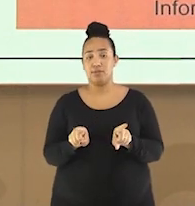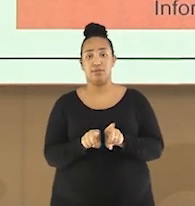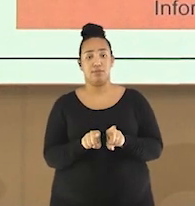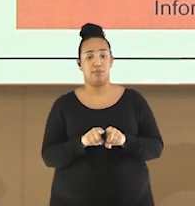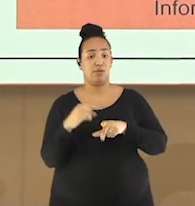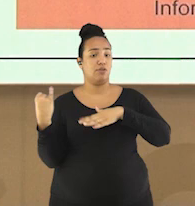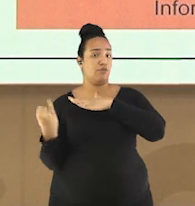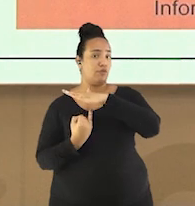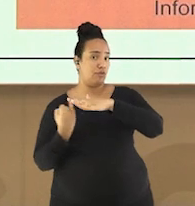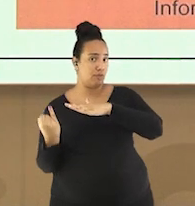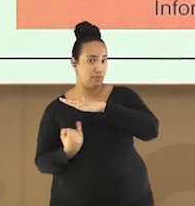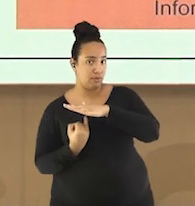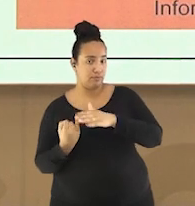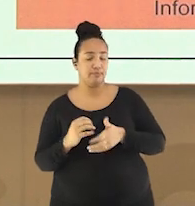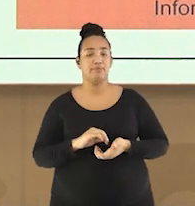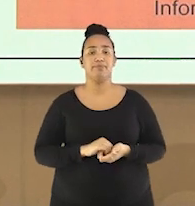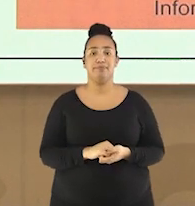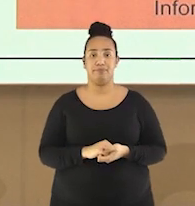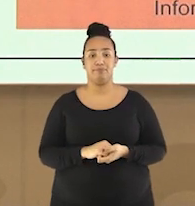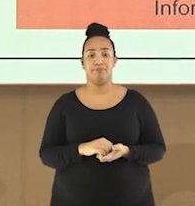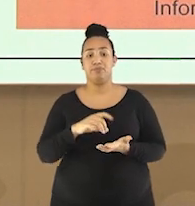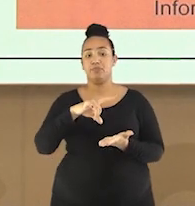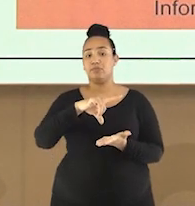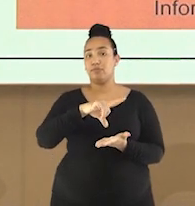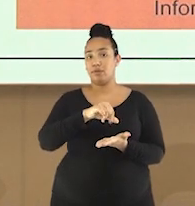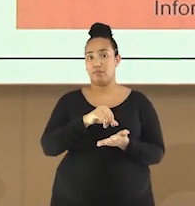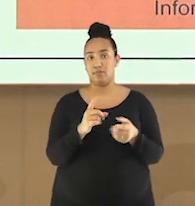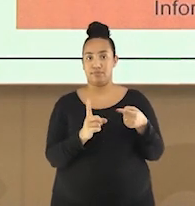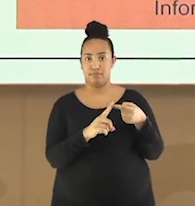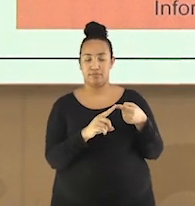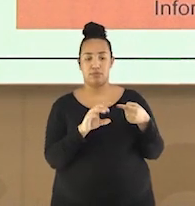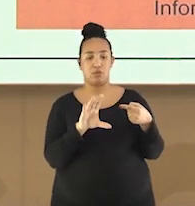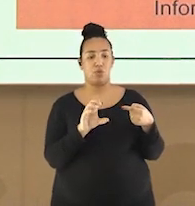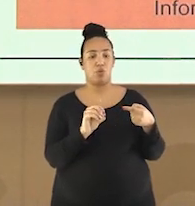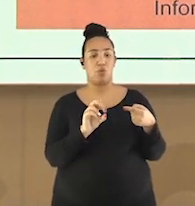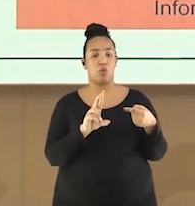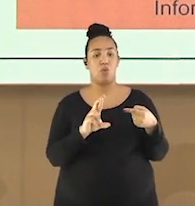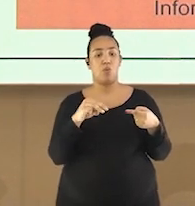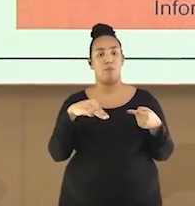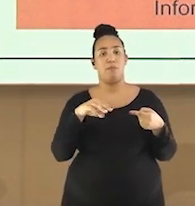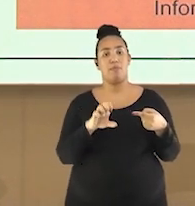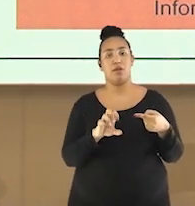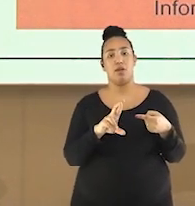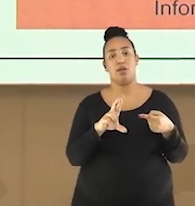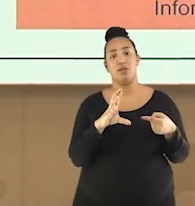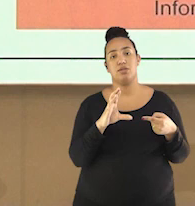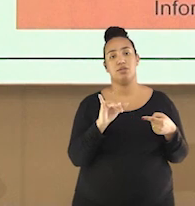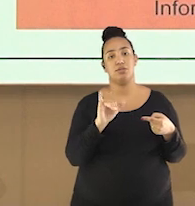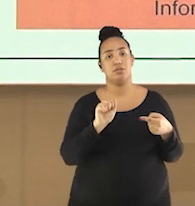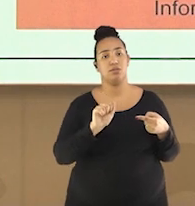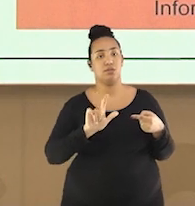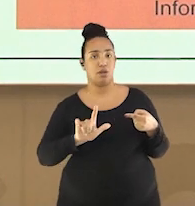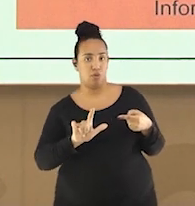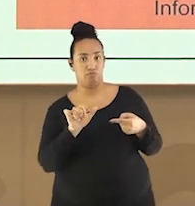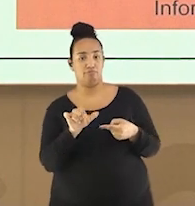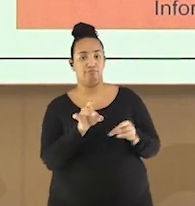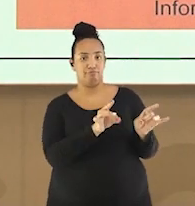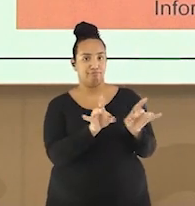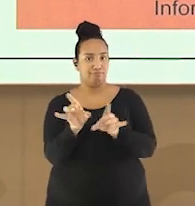informal. Capitalismo comercial representa o primeiro momento do sistema econômico capitalista.